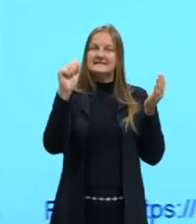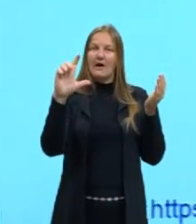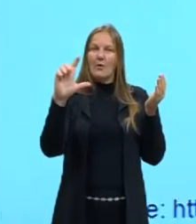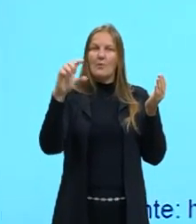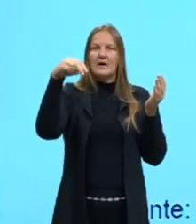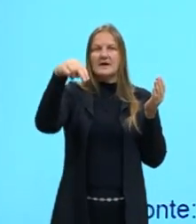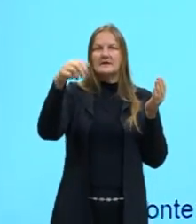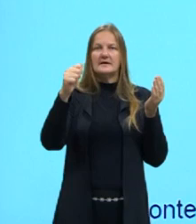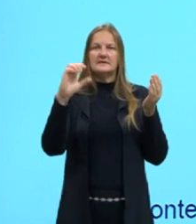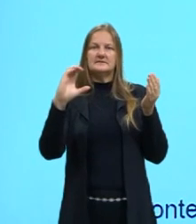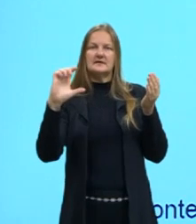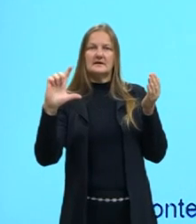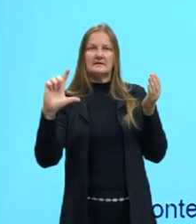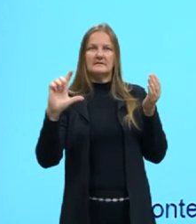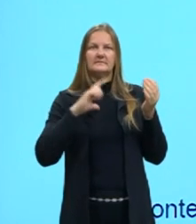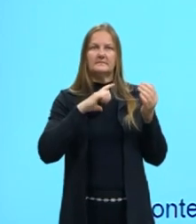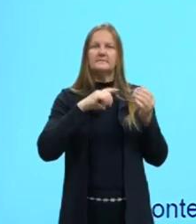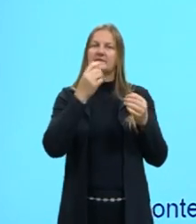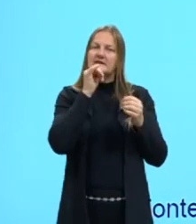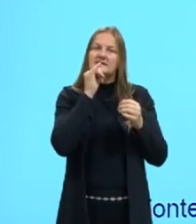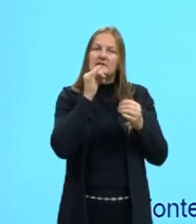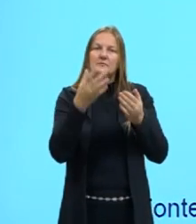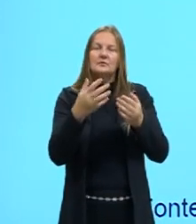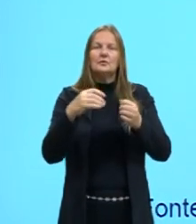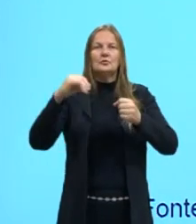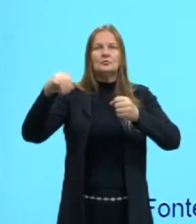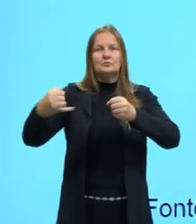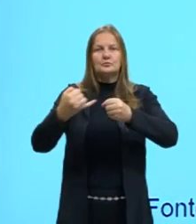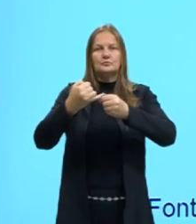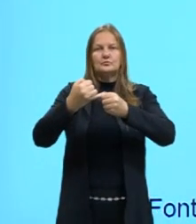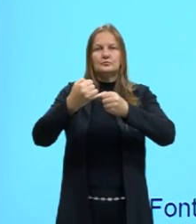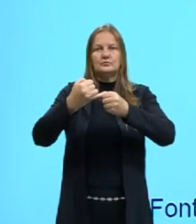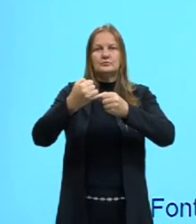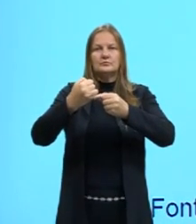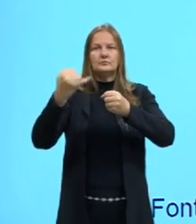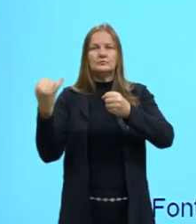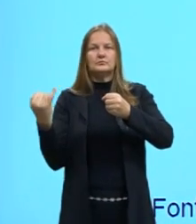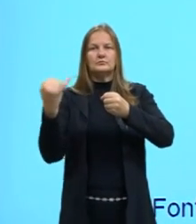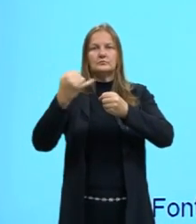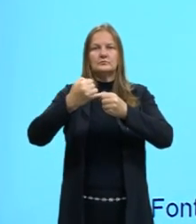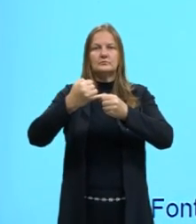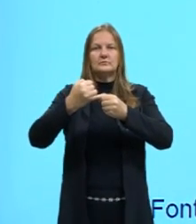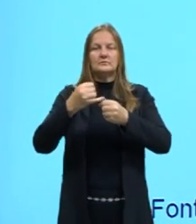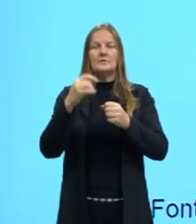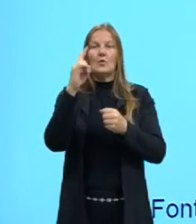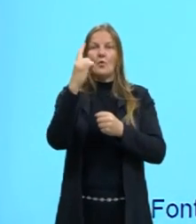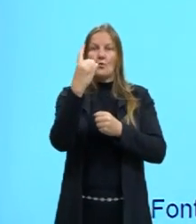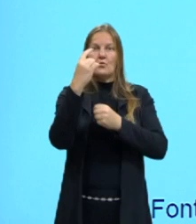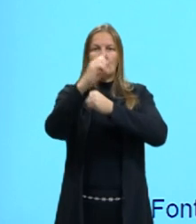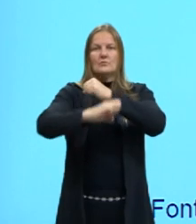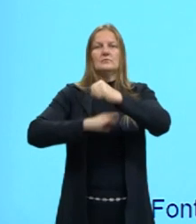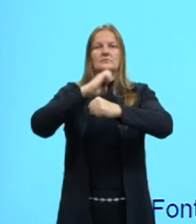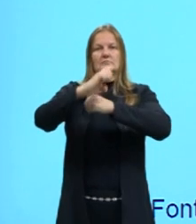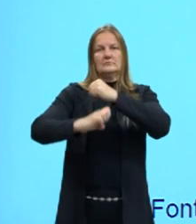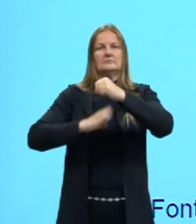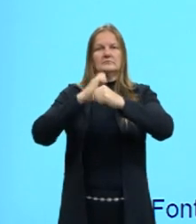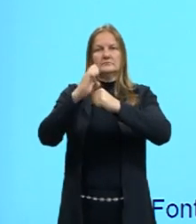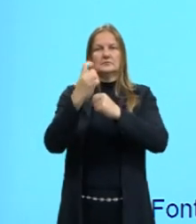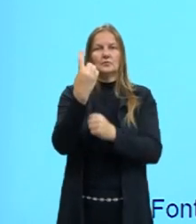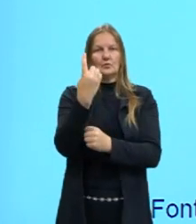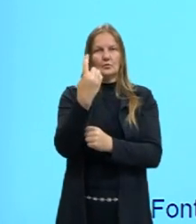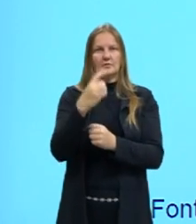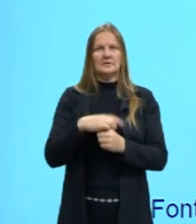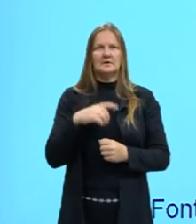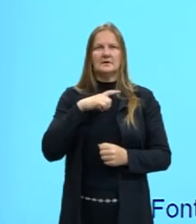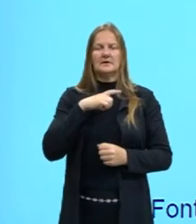O famoso sal de cozinha. Onde eu vou ter um cátion. Que tem um elétron na sua camada de valência. E eu